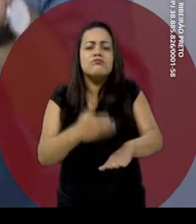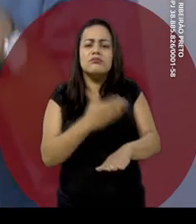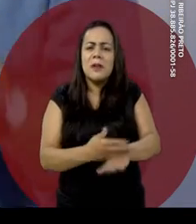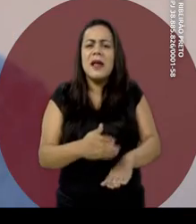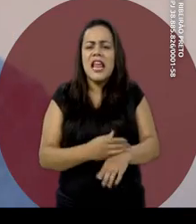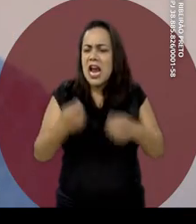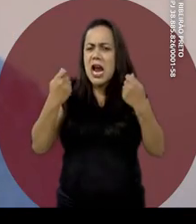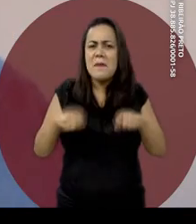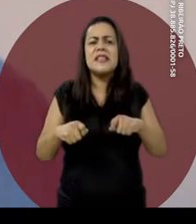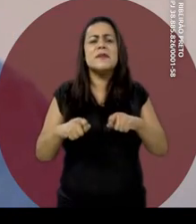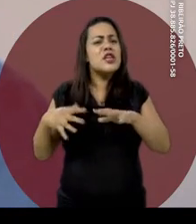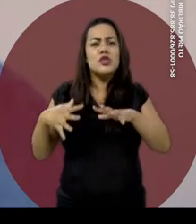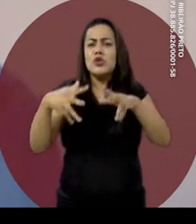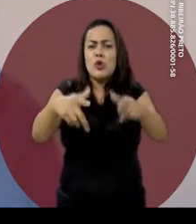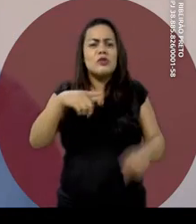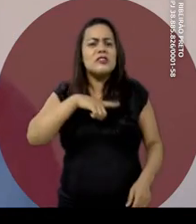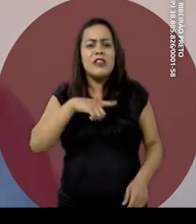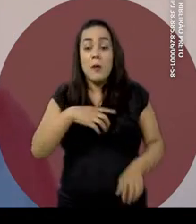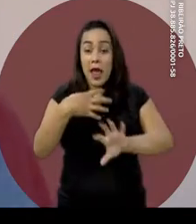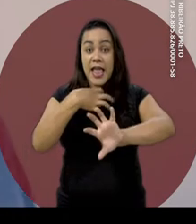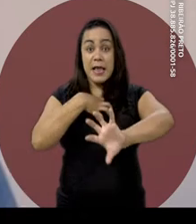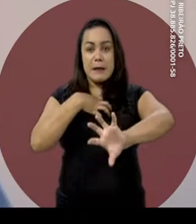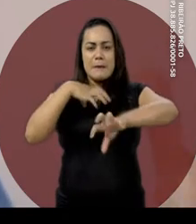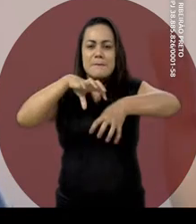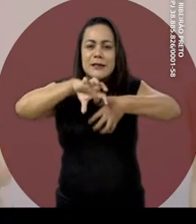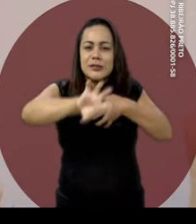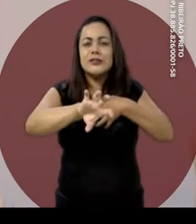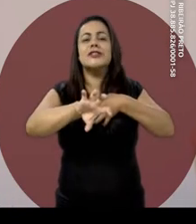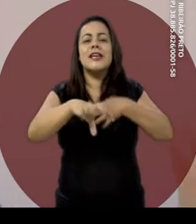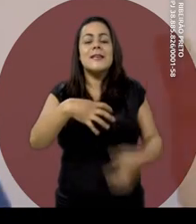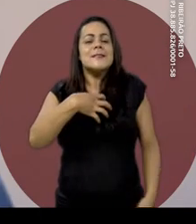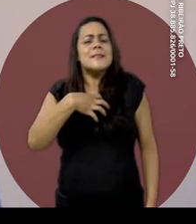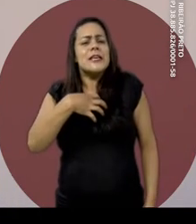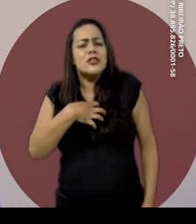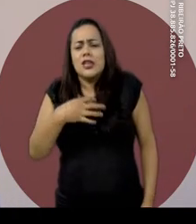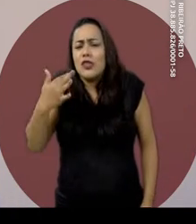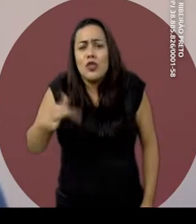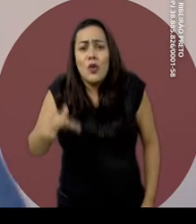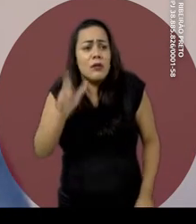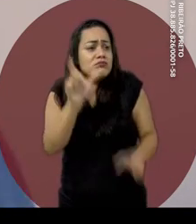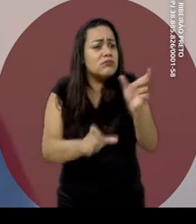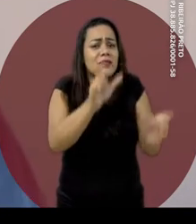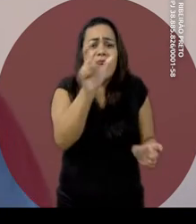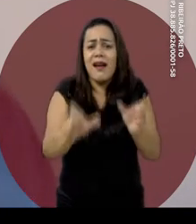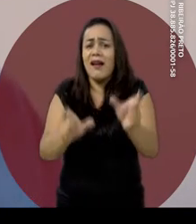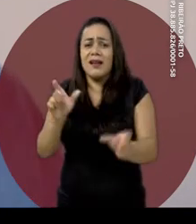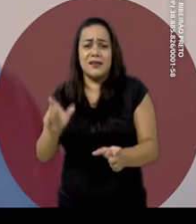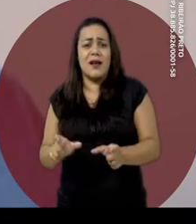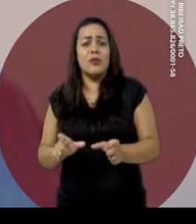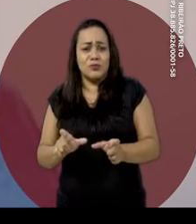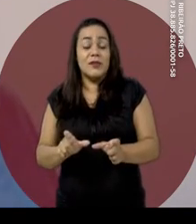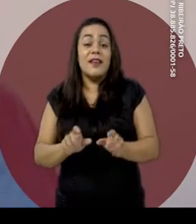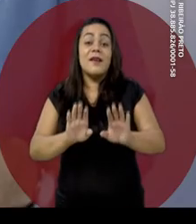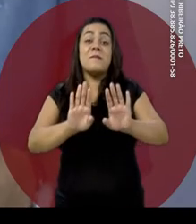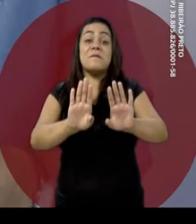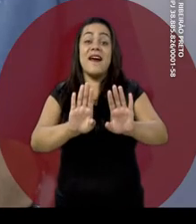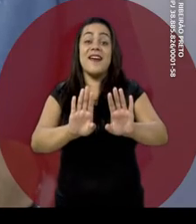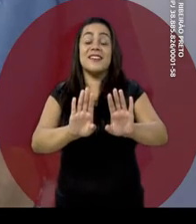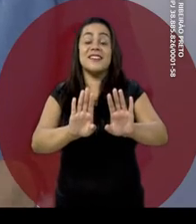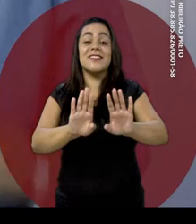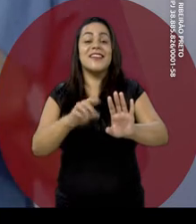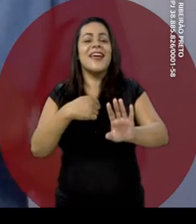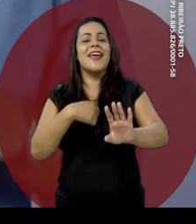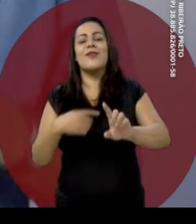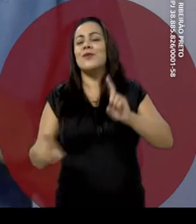capacidade que todos temos de nos colocar no lugar do outro, de sentir o seu sofrimento, a sua dor, mas no meio de